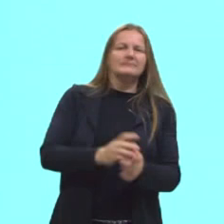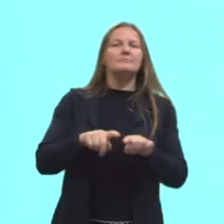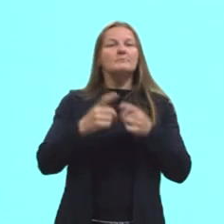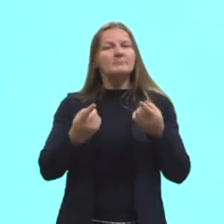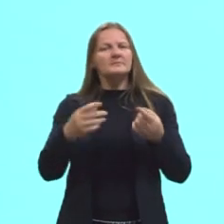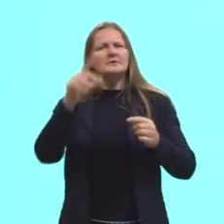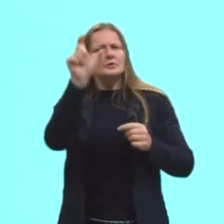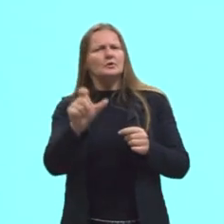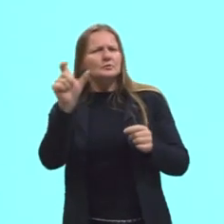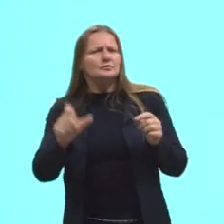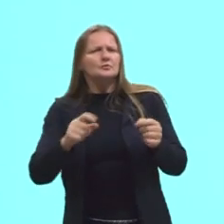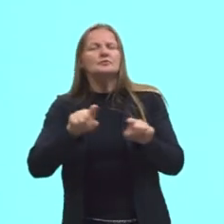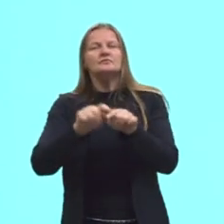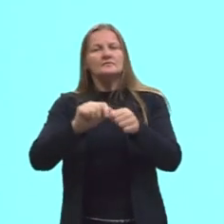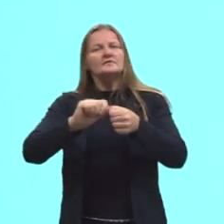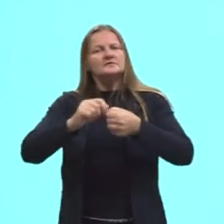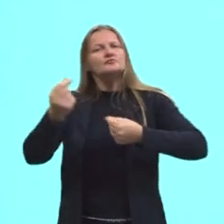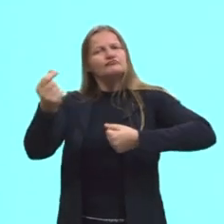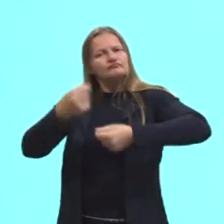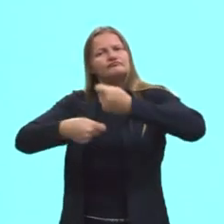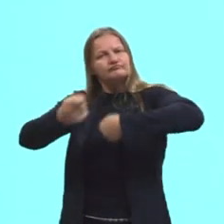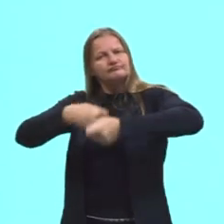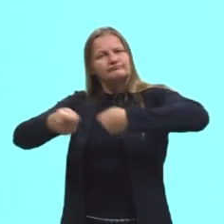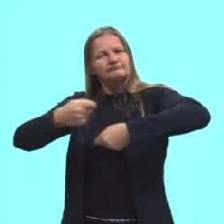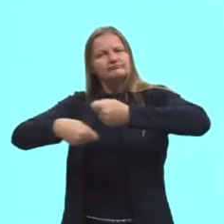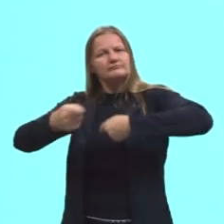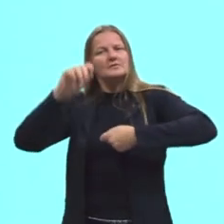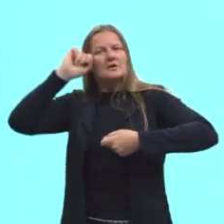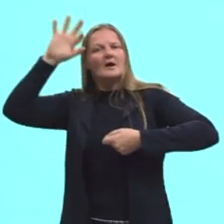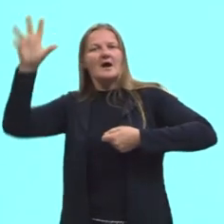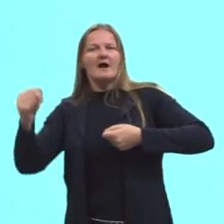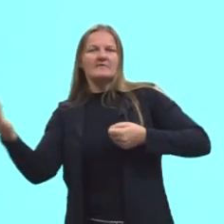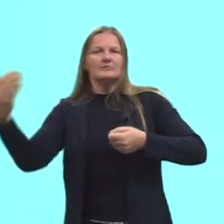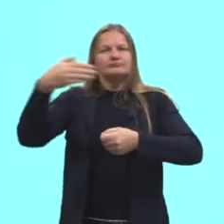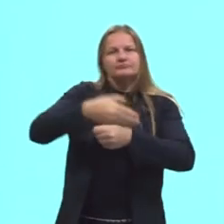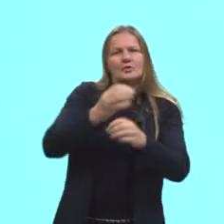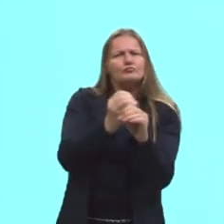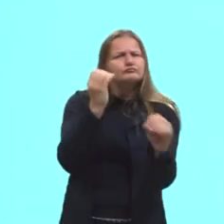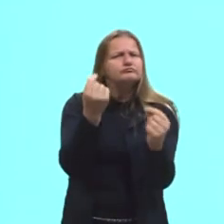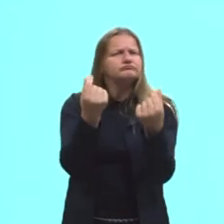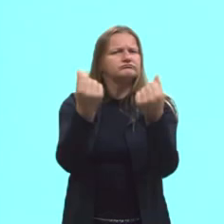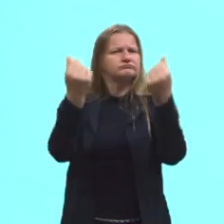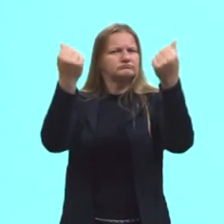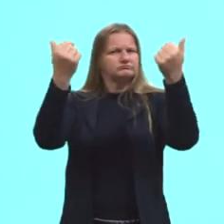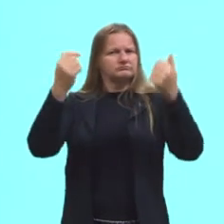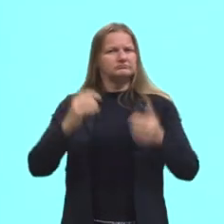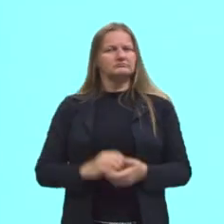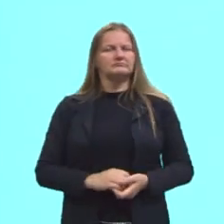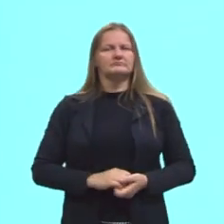assim, faziam esse tráfico ilegal. Por quê? Porque ele era muito lucrativo, dava muita grana.